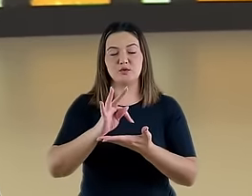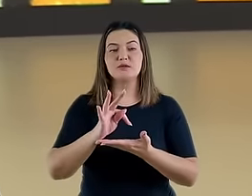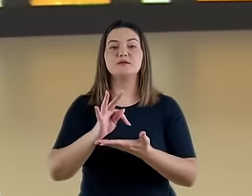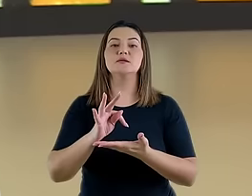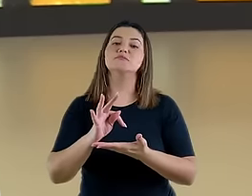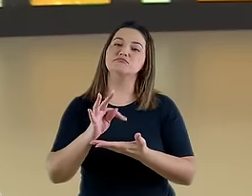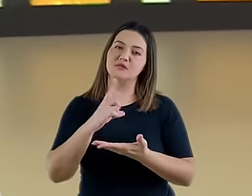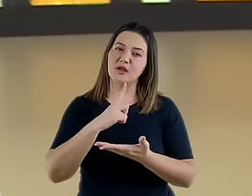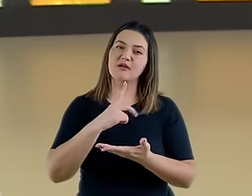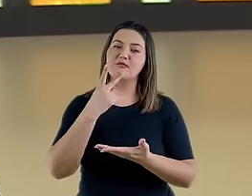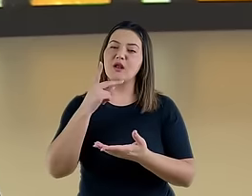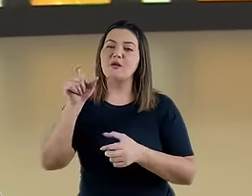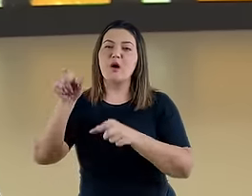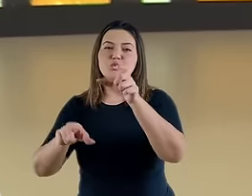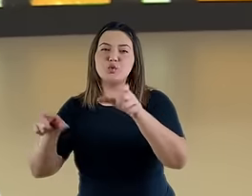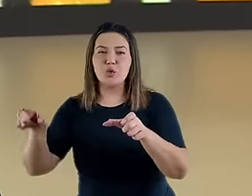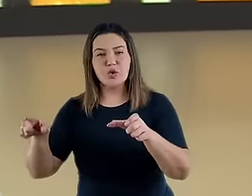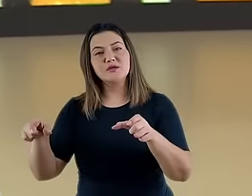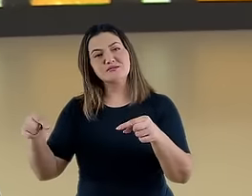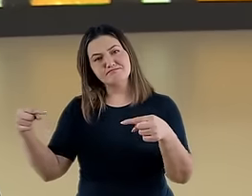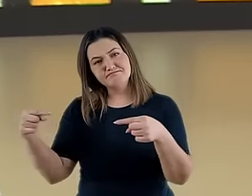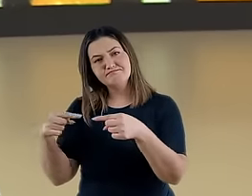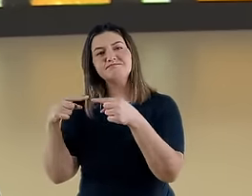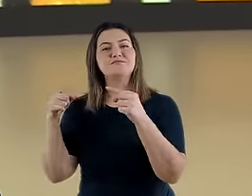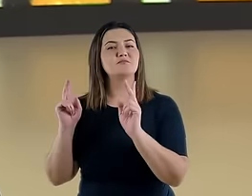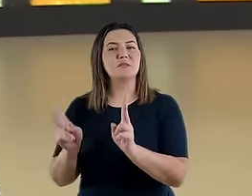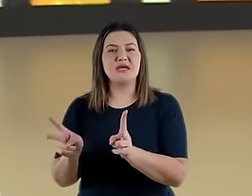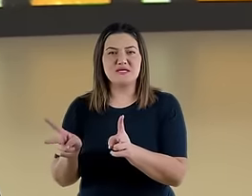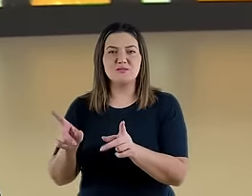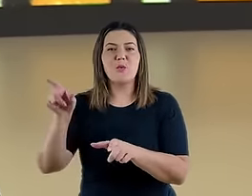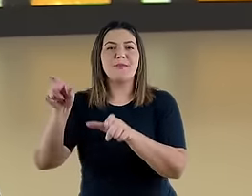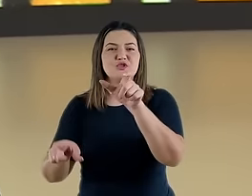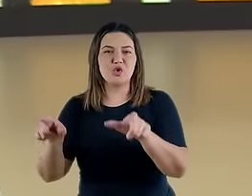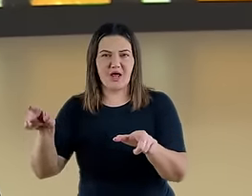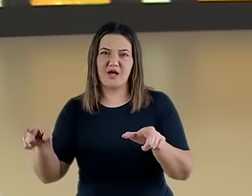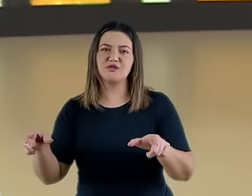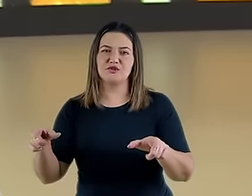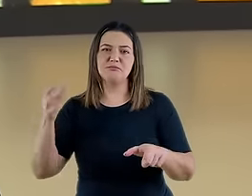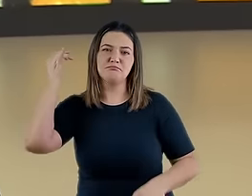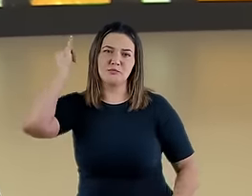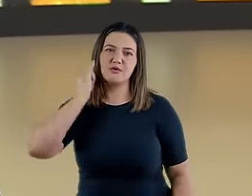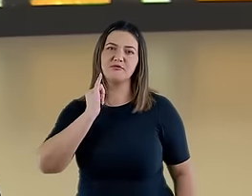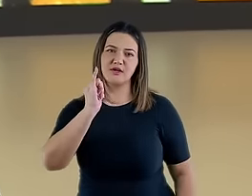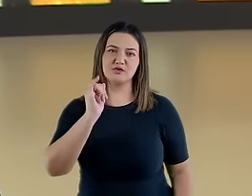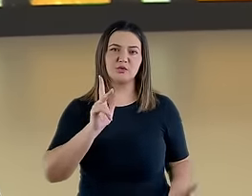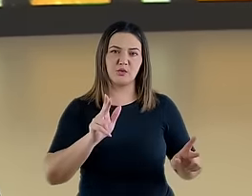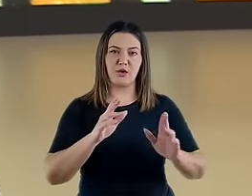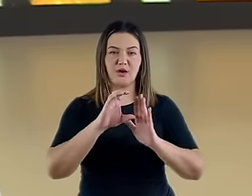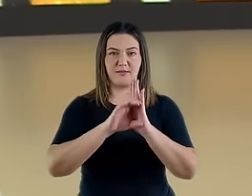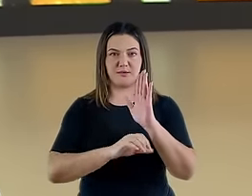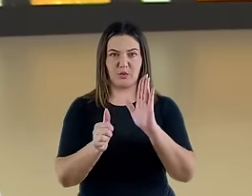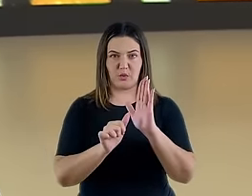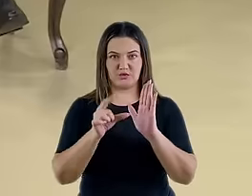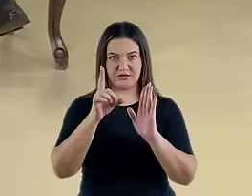os atores mencionados para ele seriam os mesmos personagens proféticos de Daniel capítulo 11.